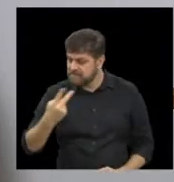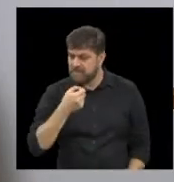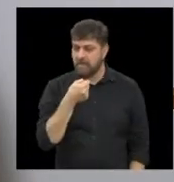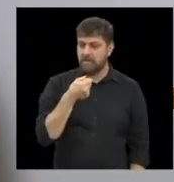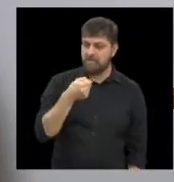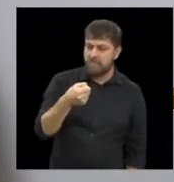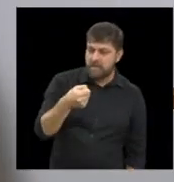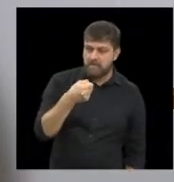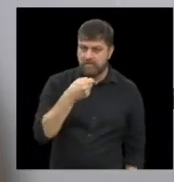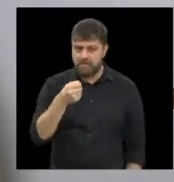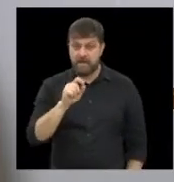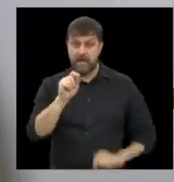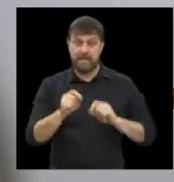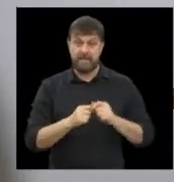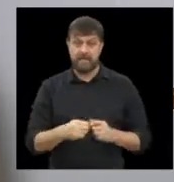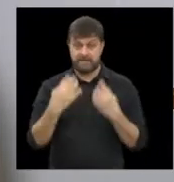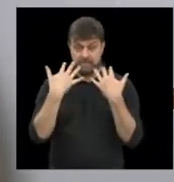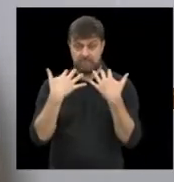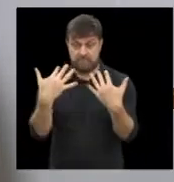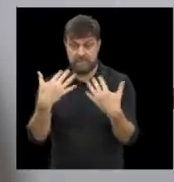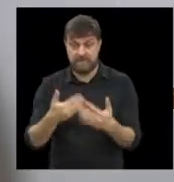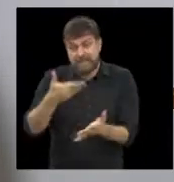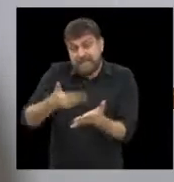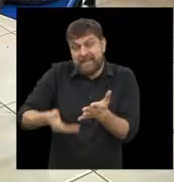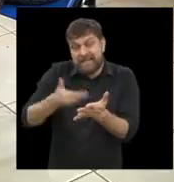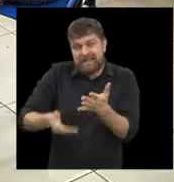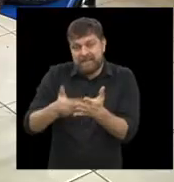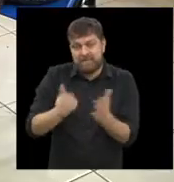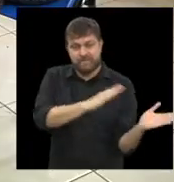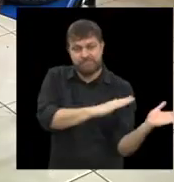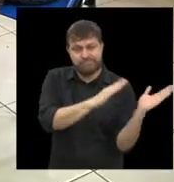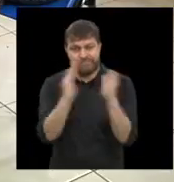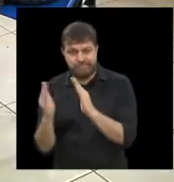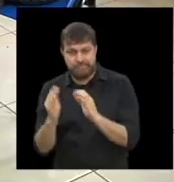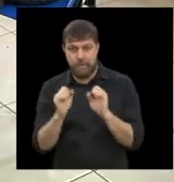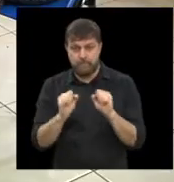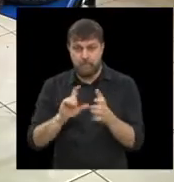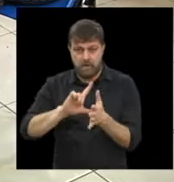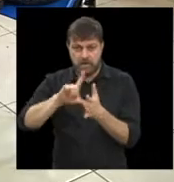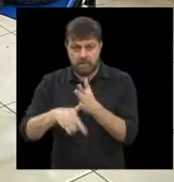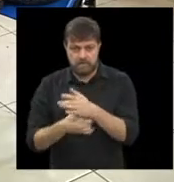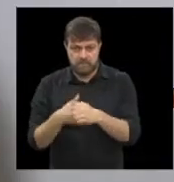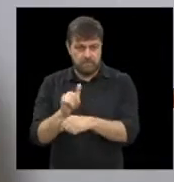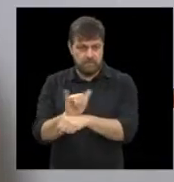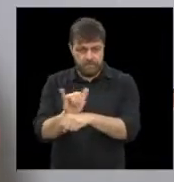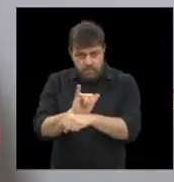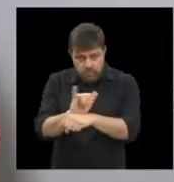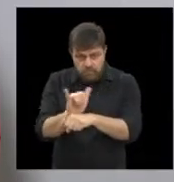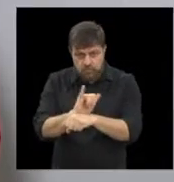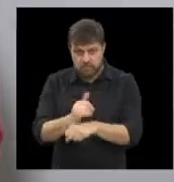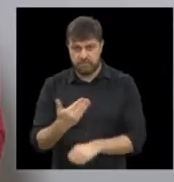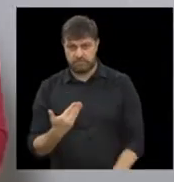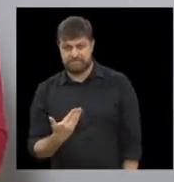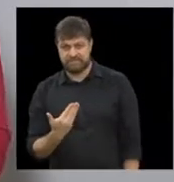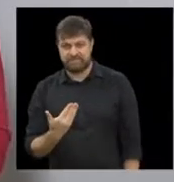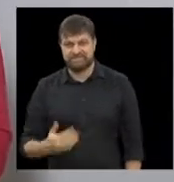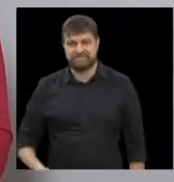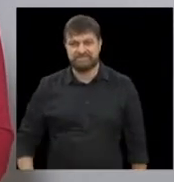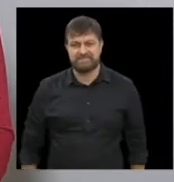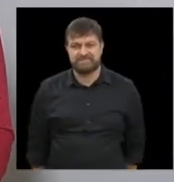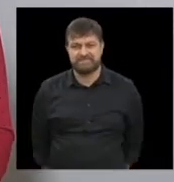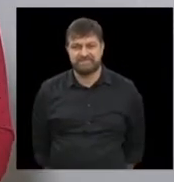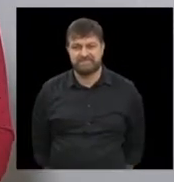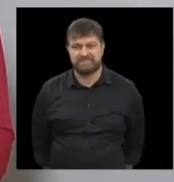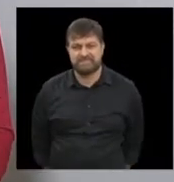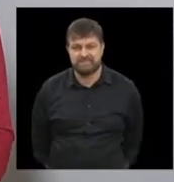gente aqui. Quem está assistindo em casa, não conseguiu acompanhar por completo o programa, depois ele fica disponível no YouTube, é o youtube.com.br